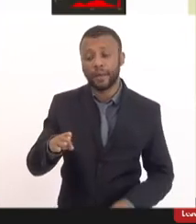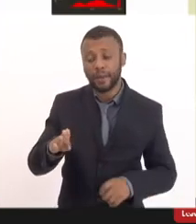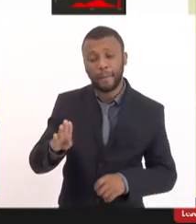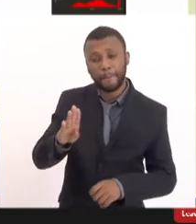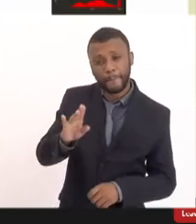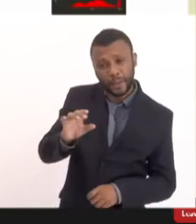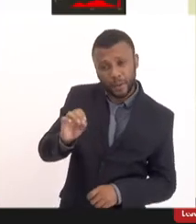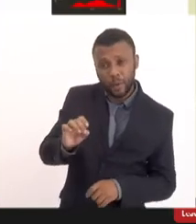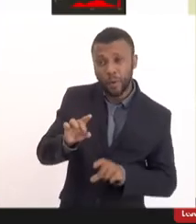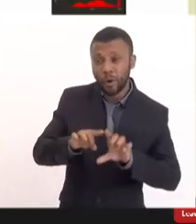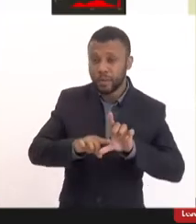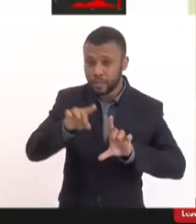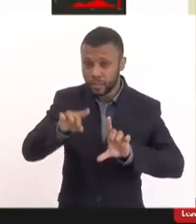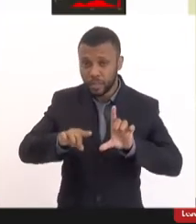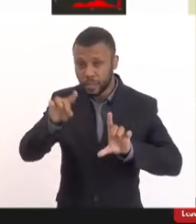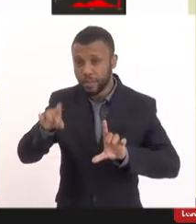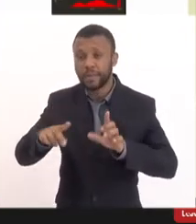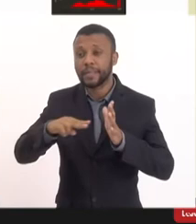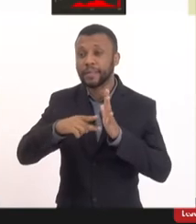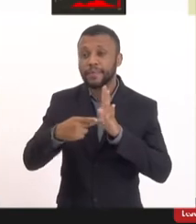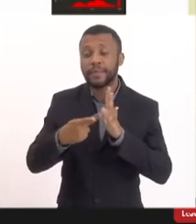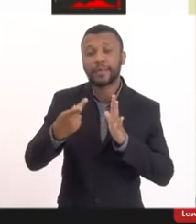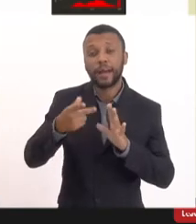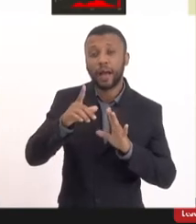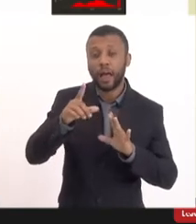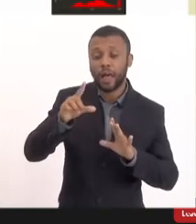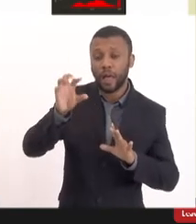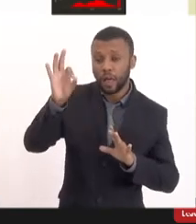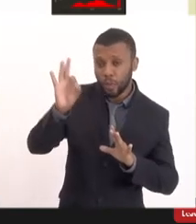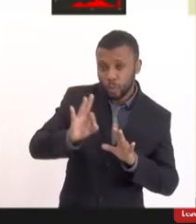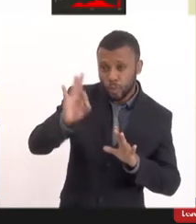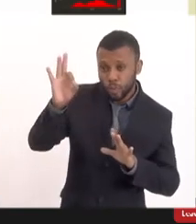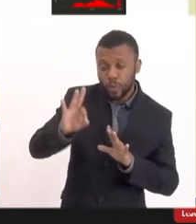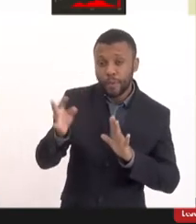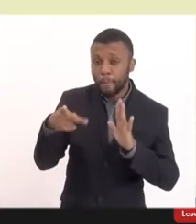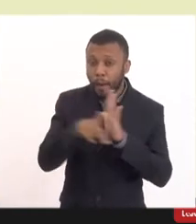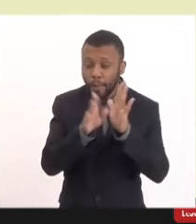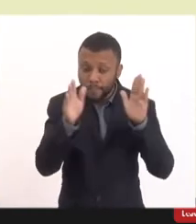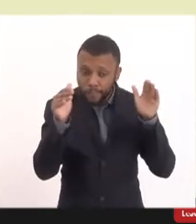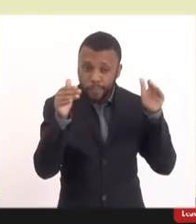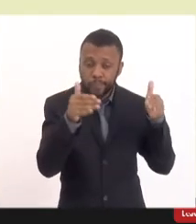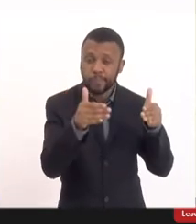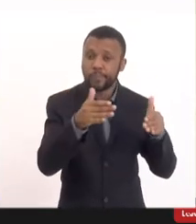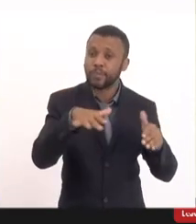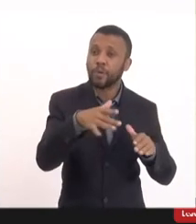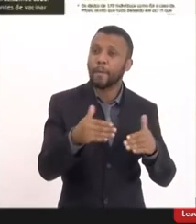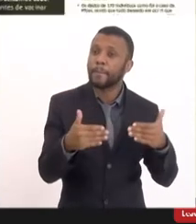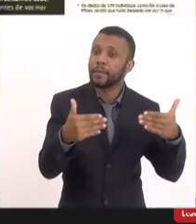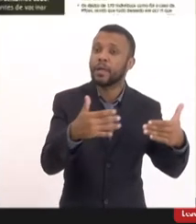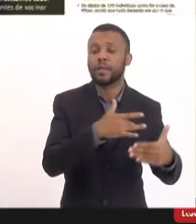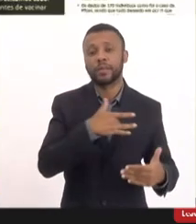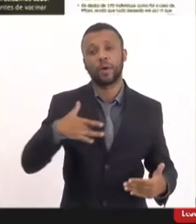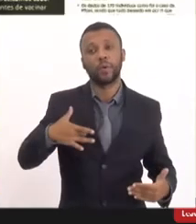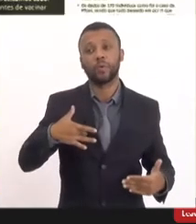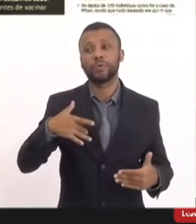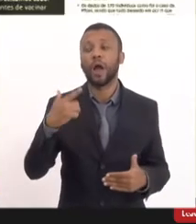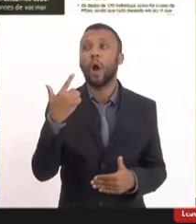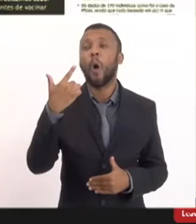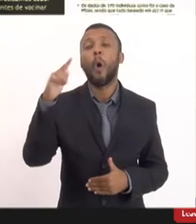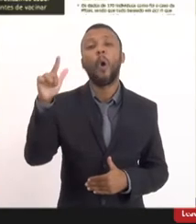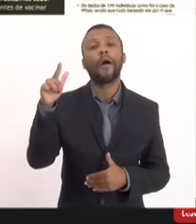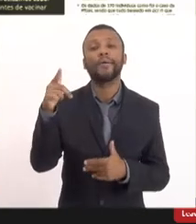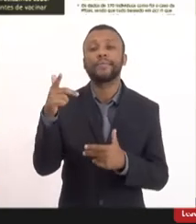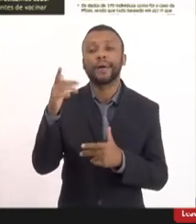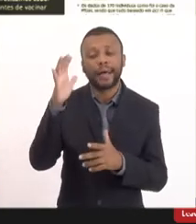isso significa números do próprio Ministério da Saúde é nossa própria realidade não transpassando outro país nada é nossa